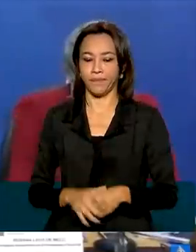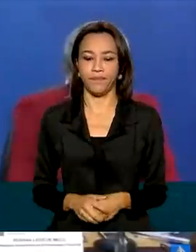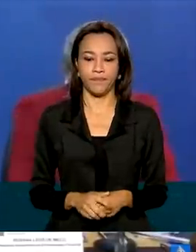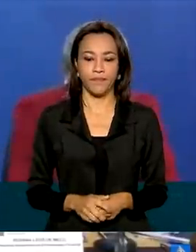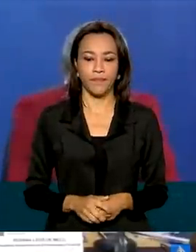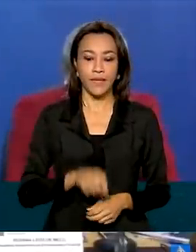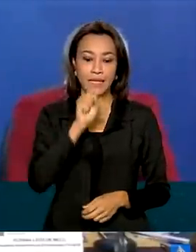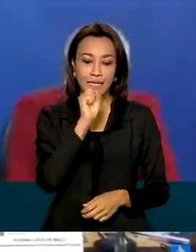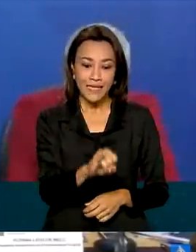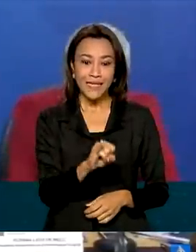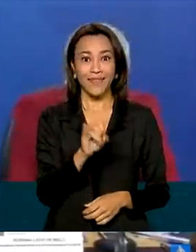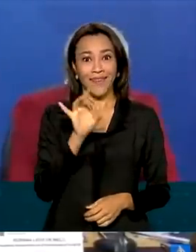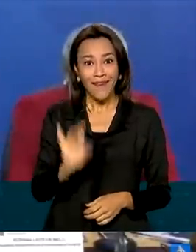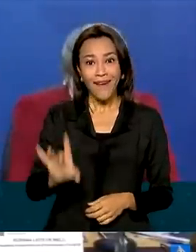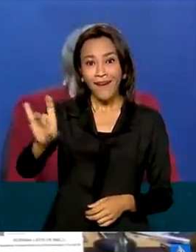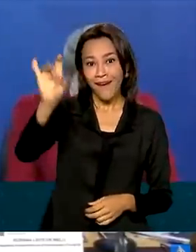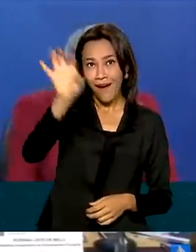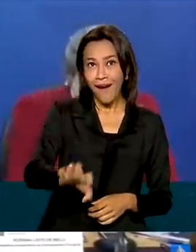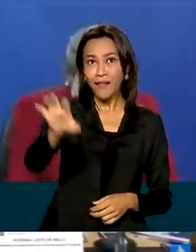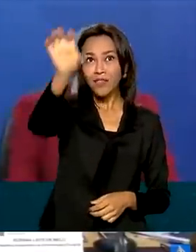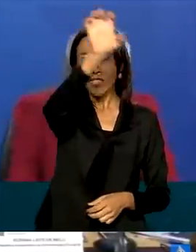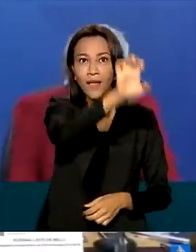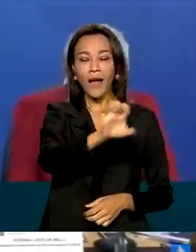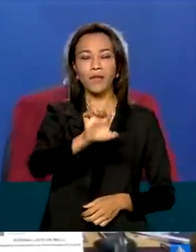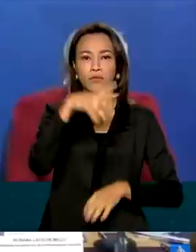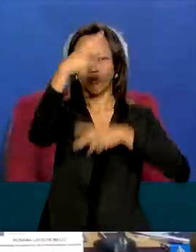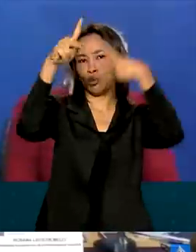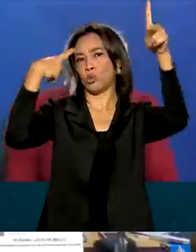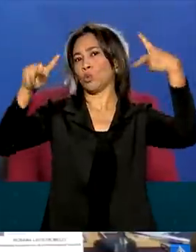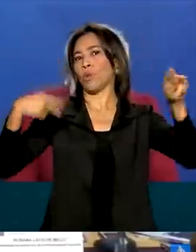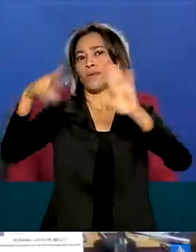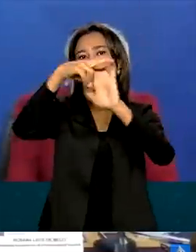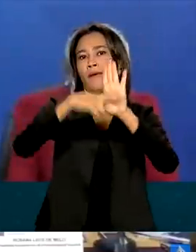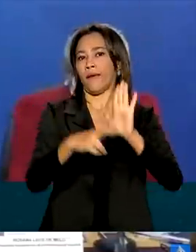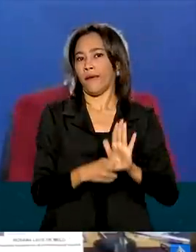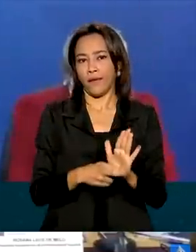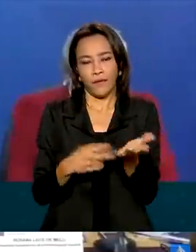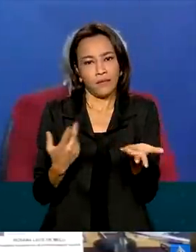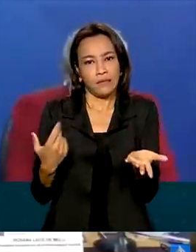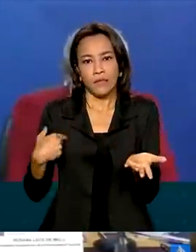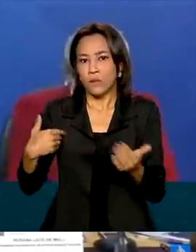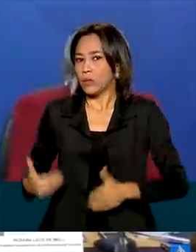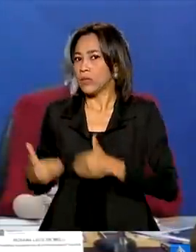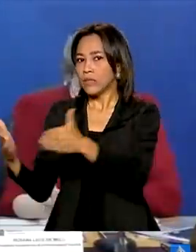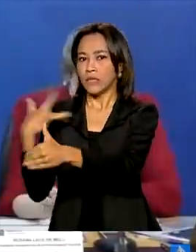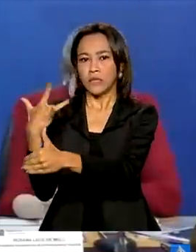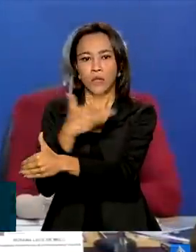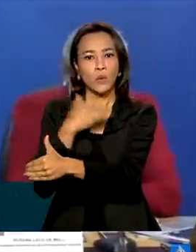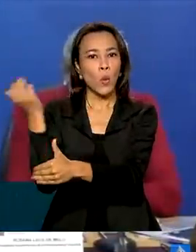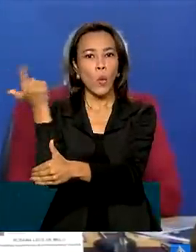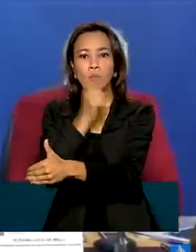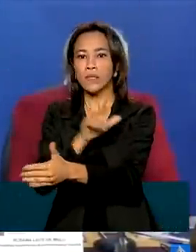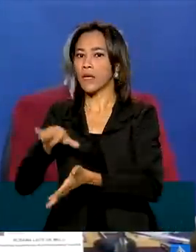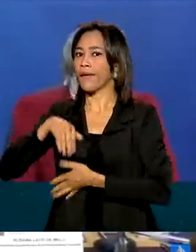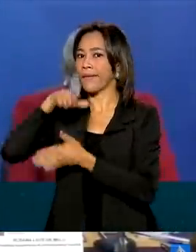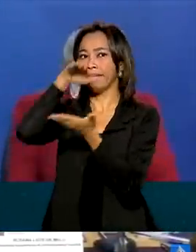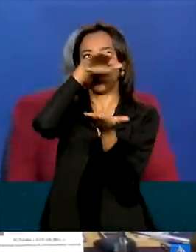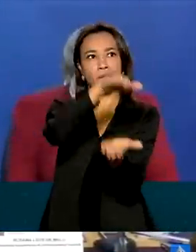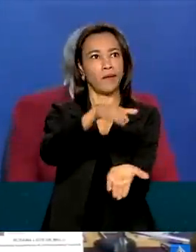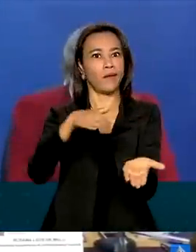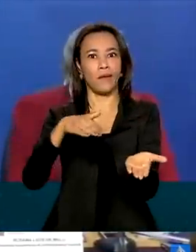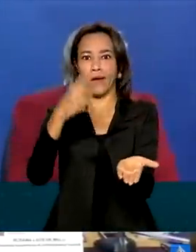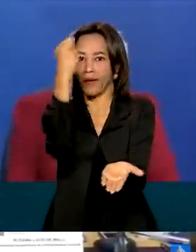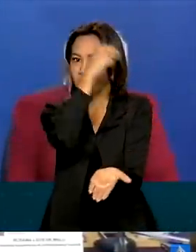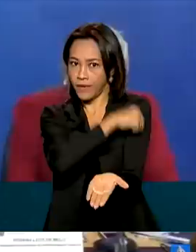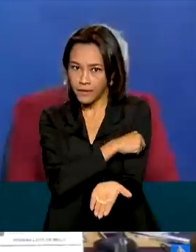cada município resolver fazer a sua própria regra, o Ministério da Saúde não consegue entregar as vacinas